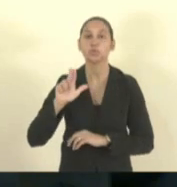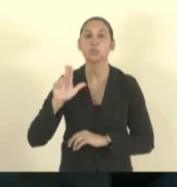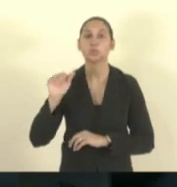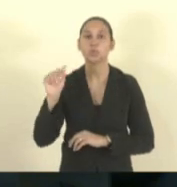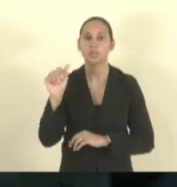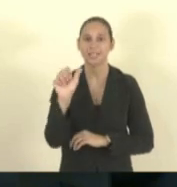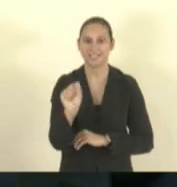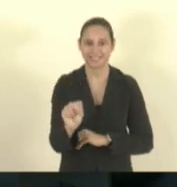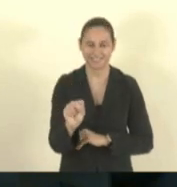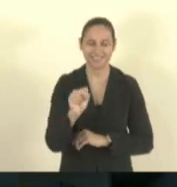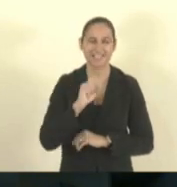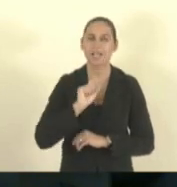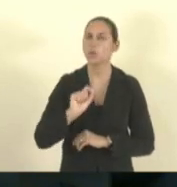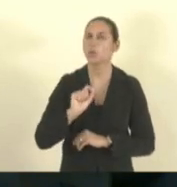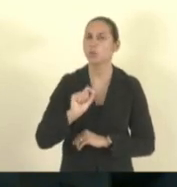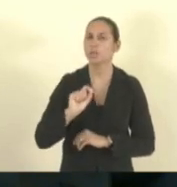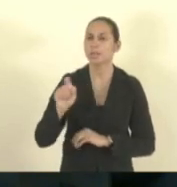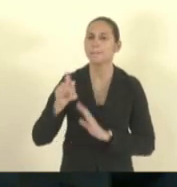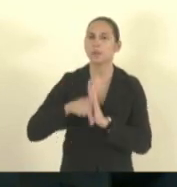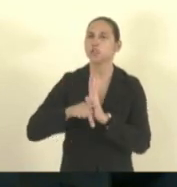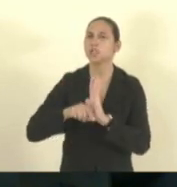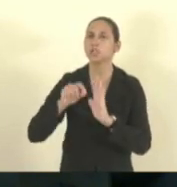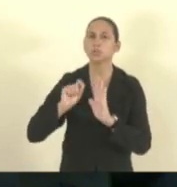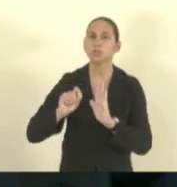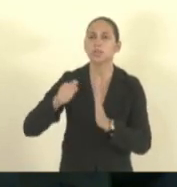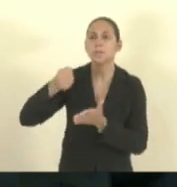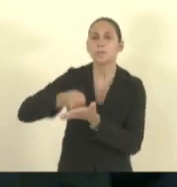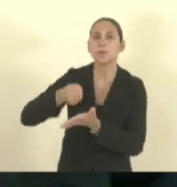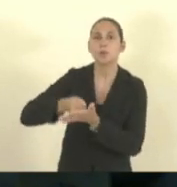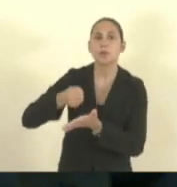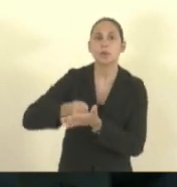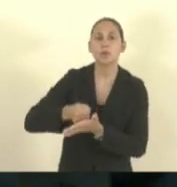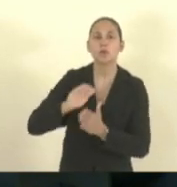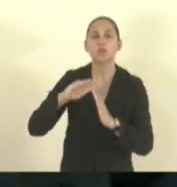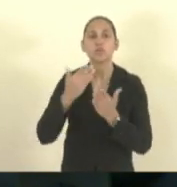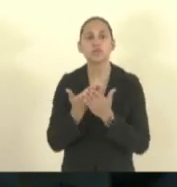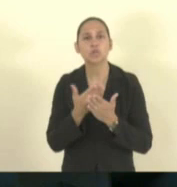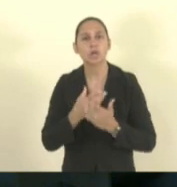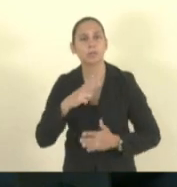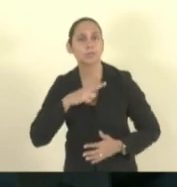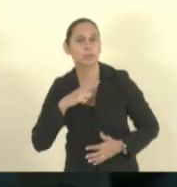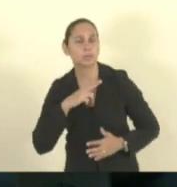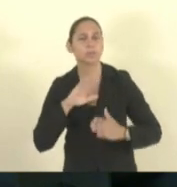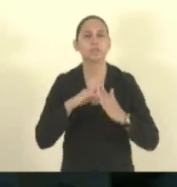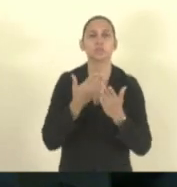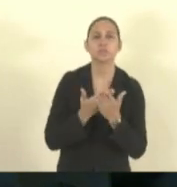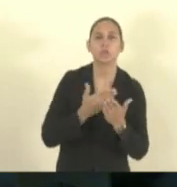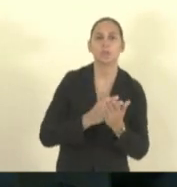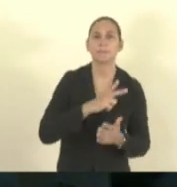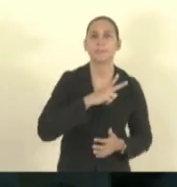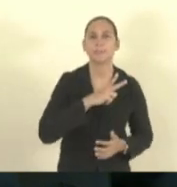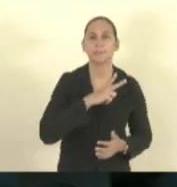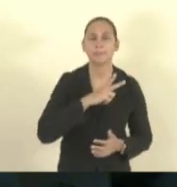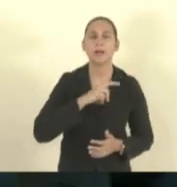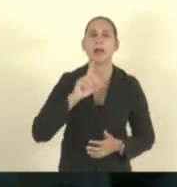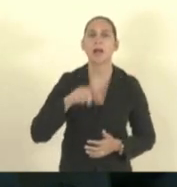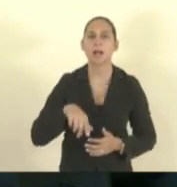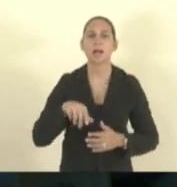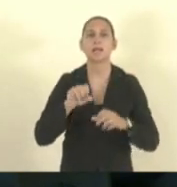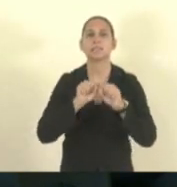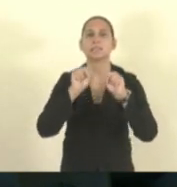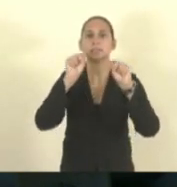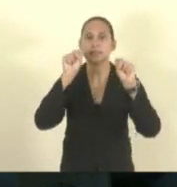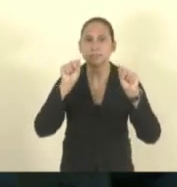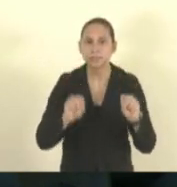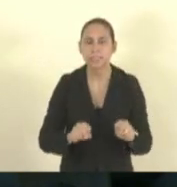que dispõe sobre a obrigatoriedade das escolas públicas e privadas de educação básica a implementarem sistemas de